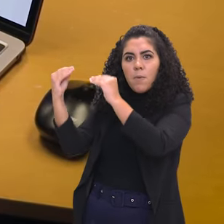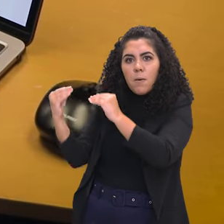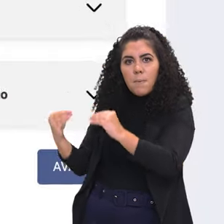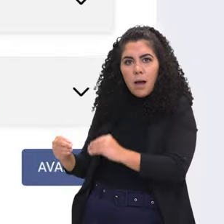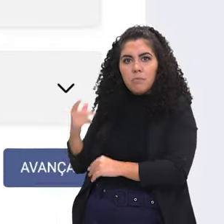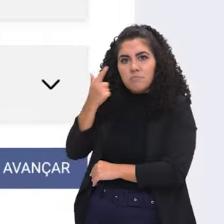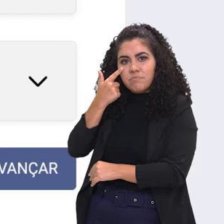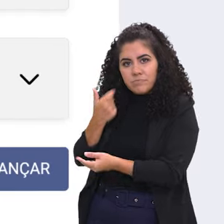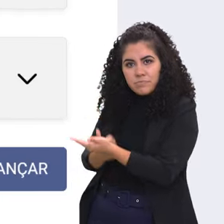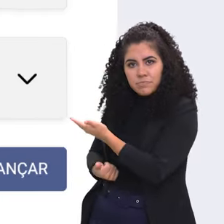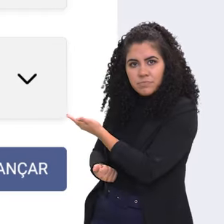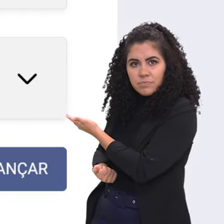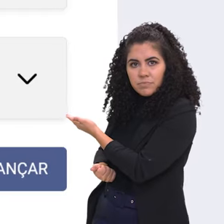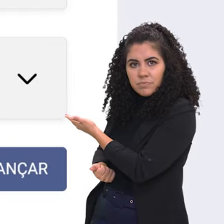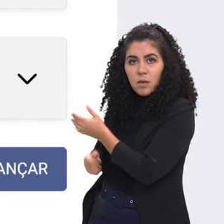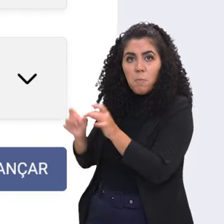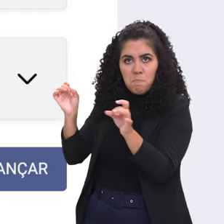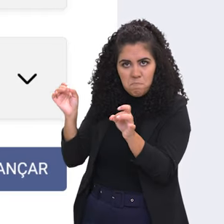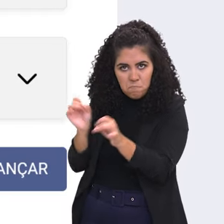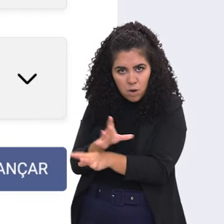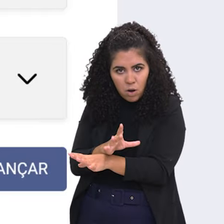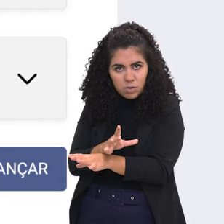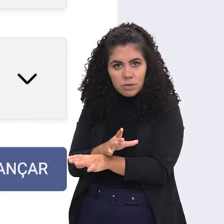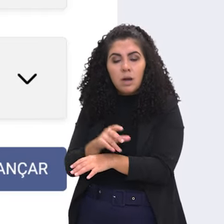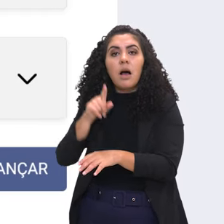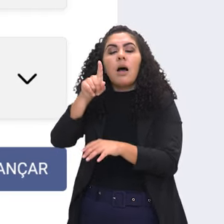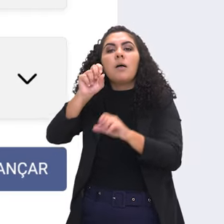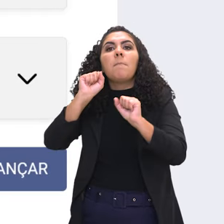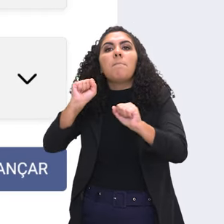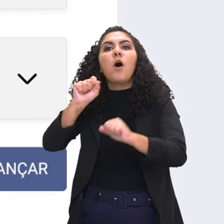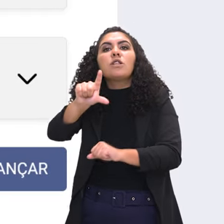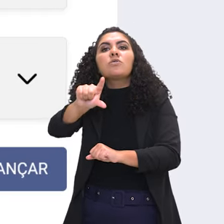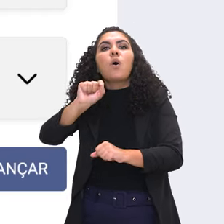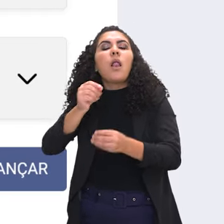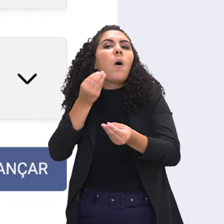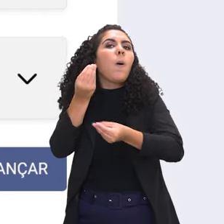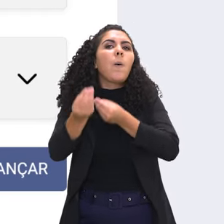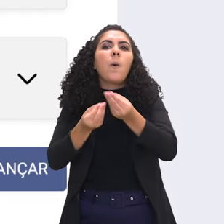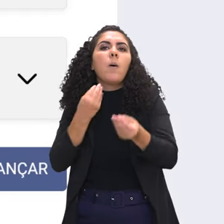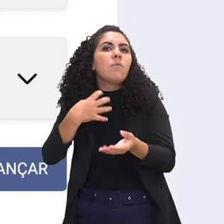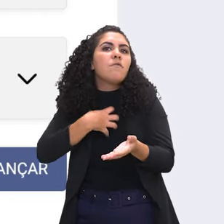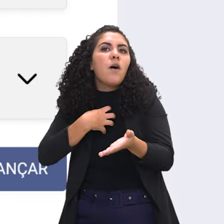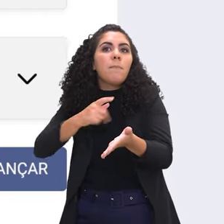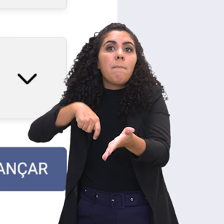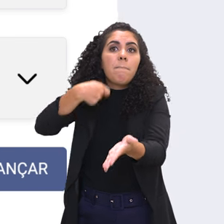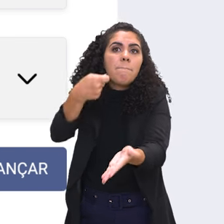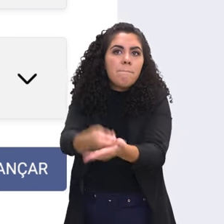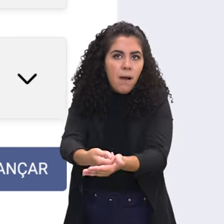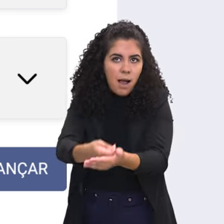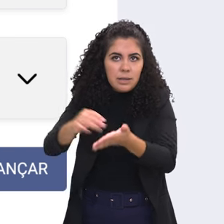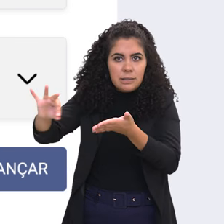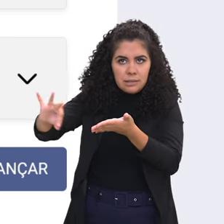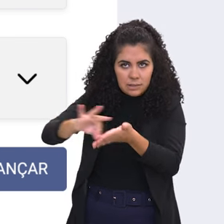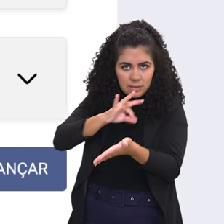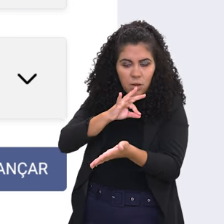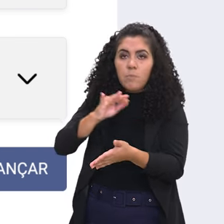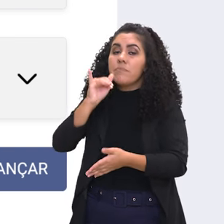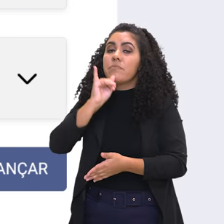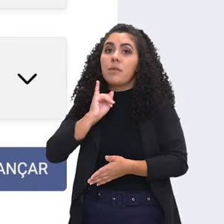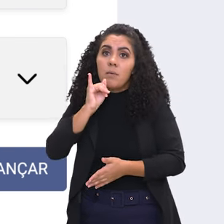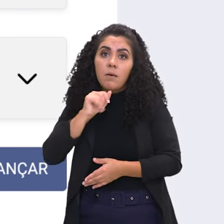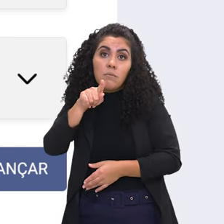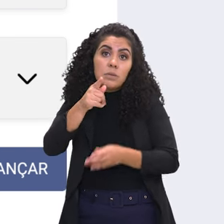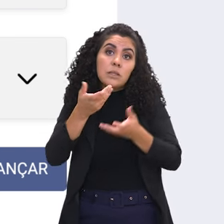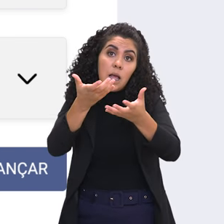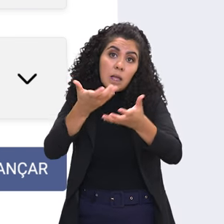avançar. E aí você vai para a parte onde você vai escolher como você vai pagar a sua inscrição. Se